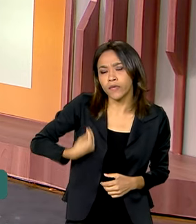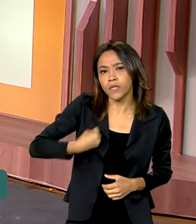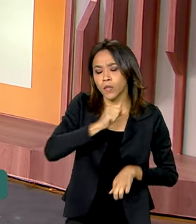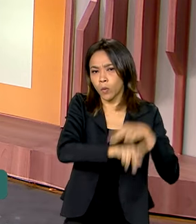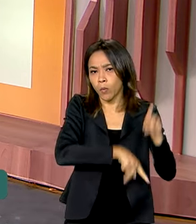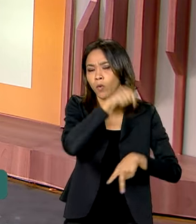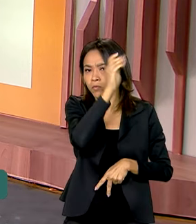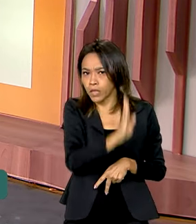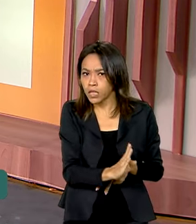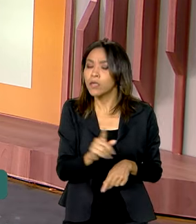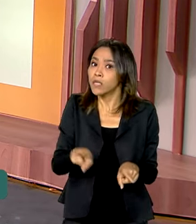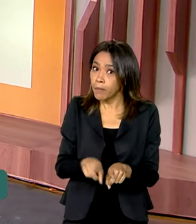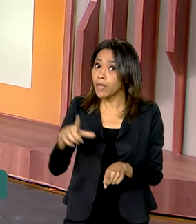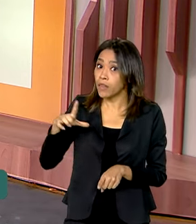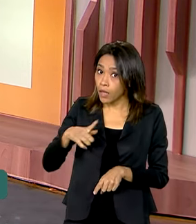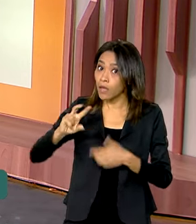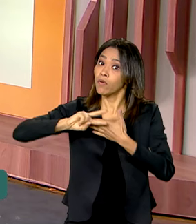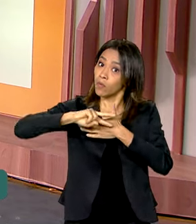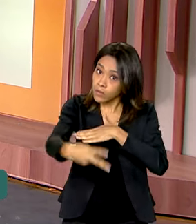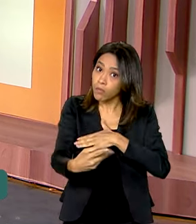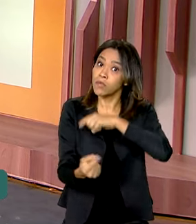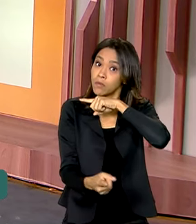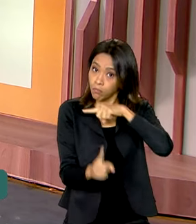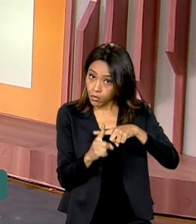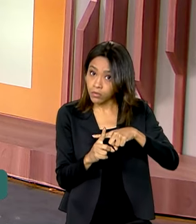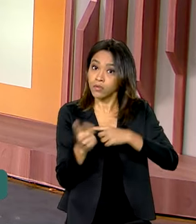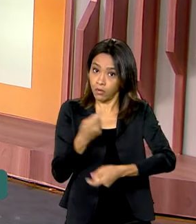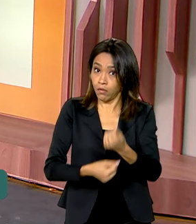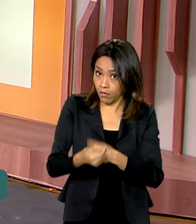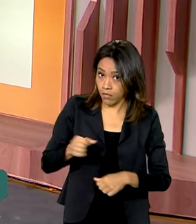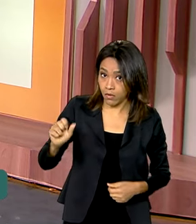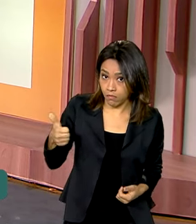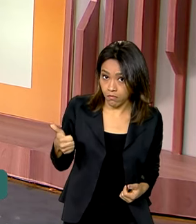também teve aí um resultado, um efeito positivo na economia.